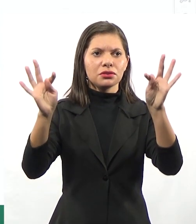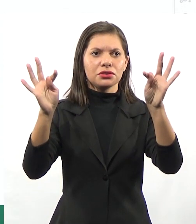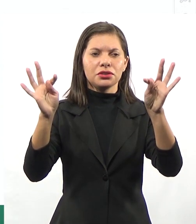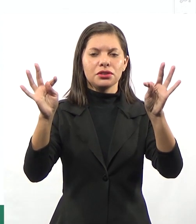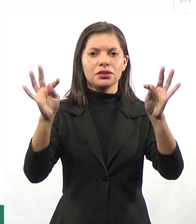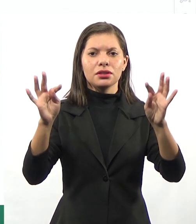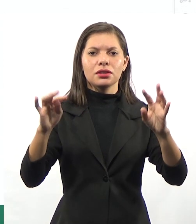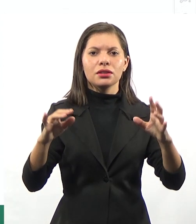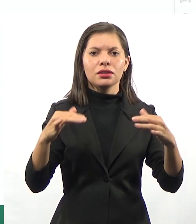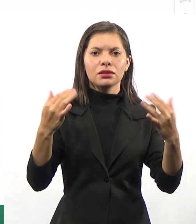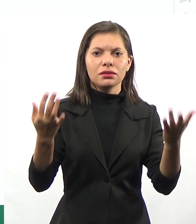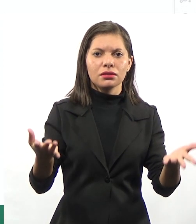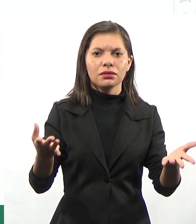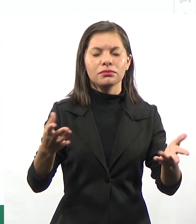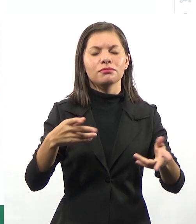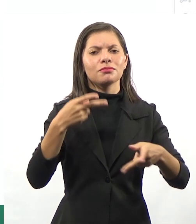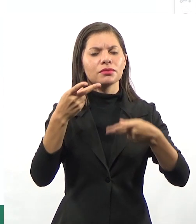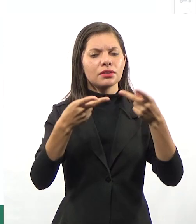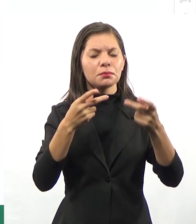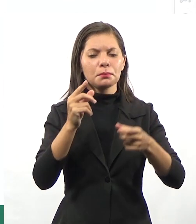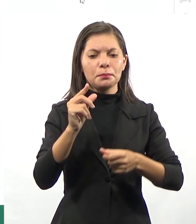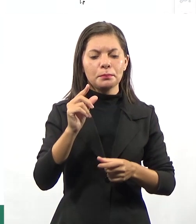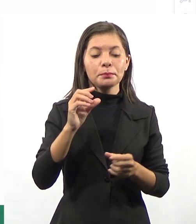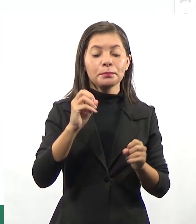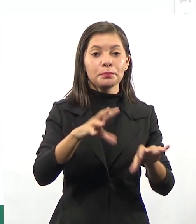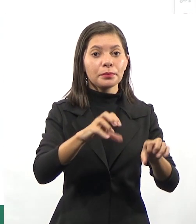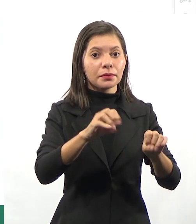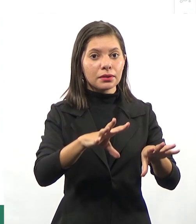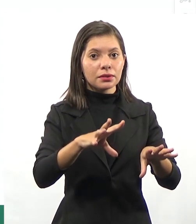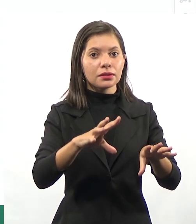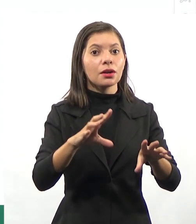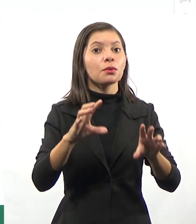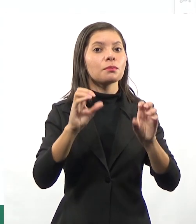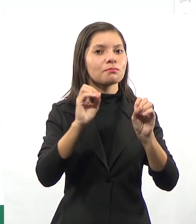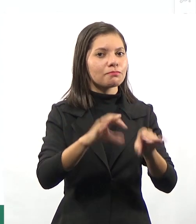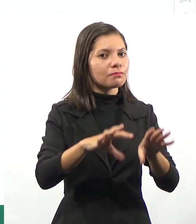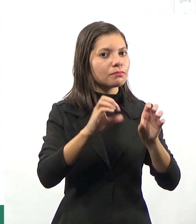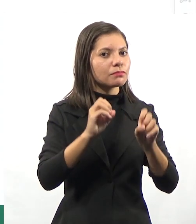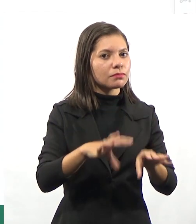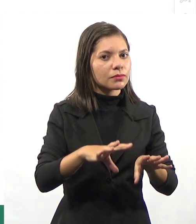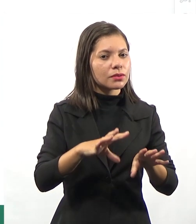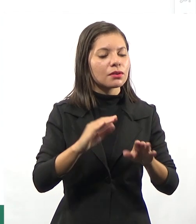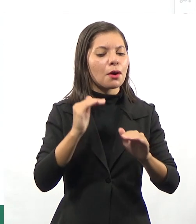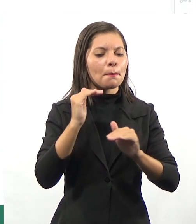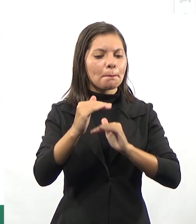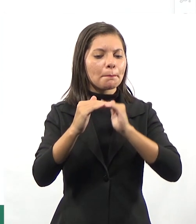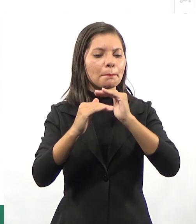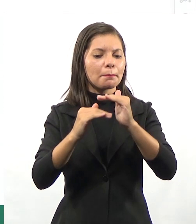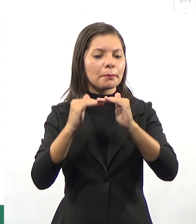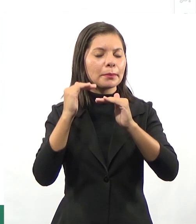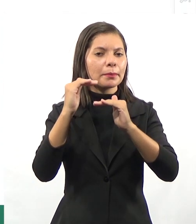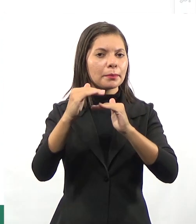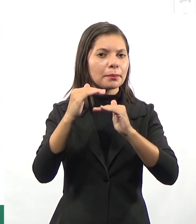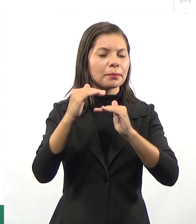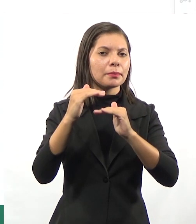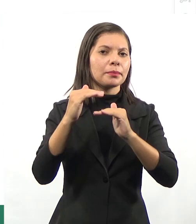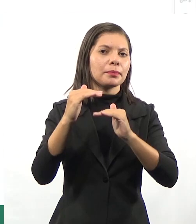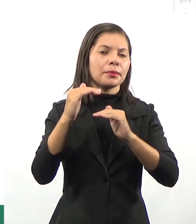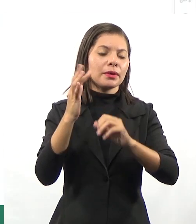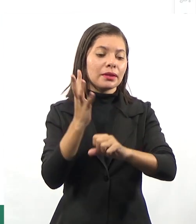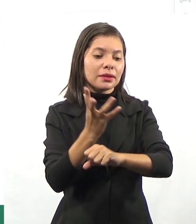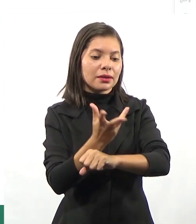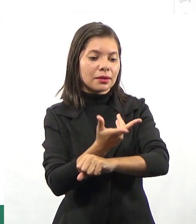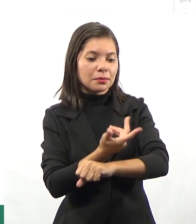Então falando um pouco sobre educação, a gente diz que educação é um processo de desenvolvimento da capacidade